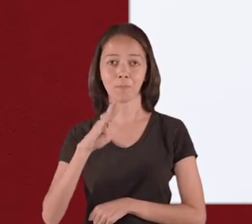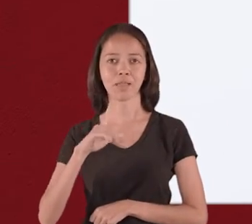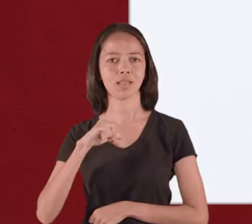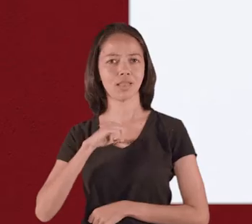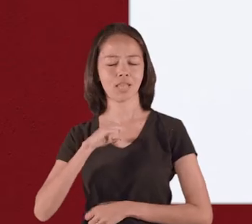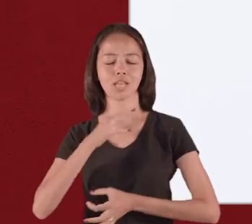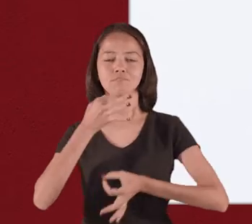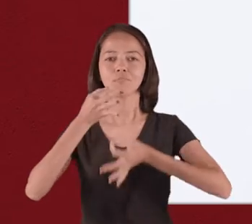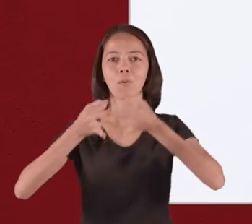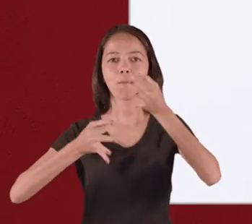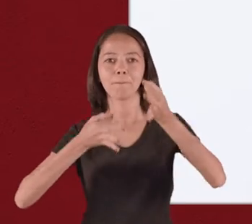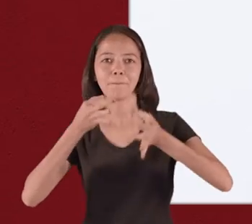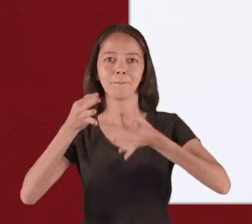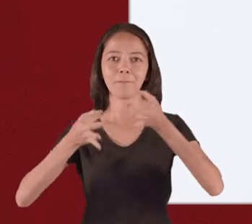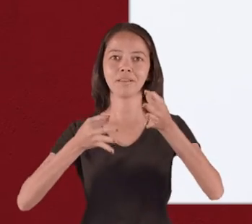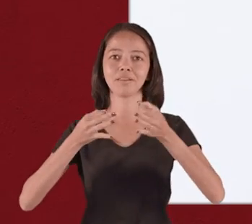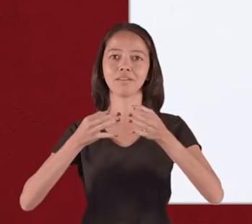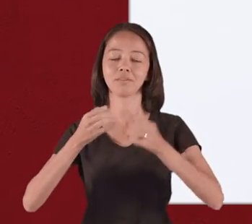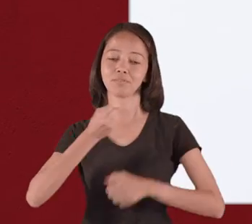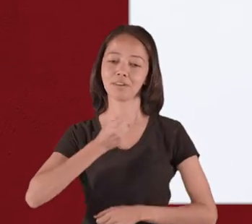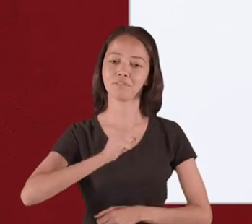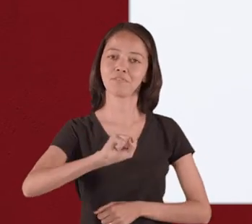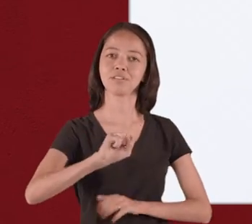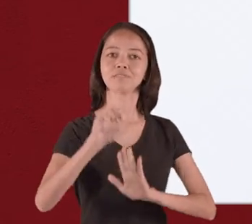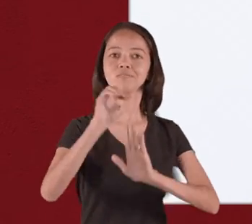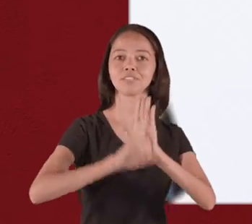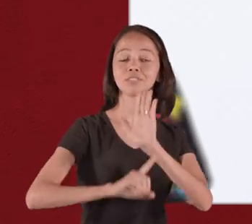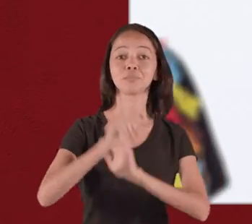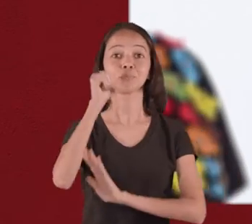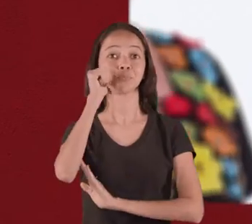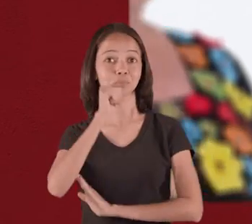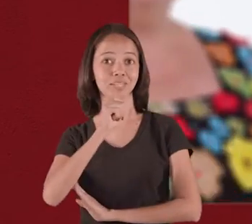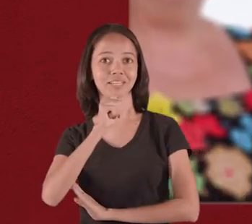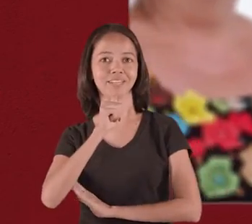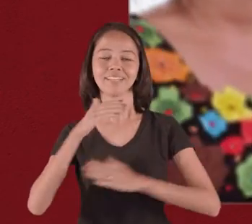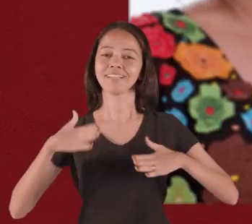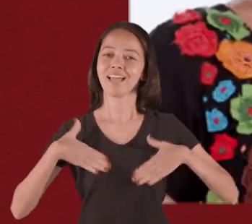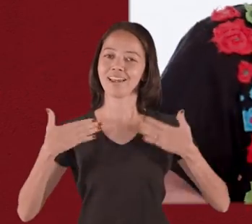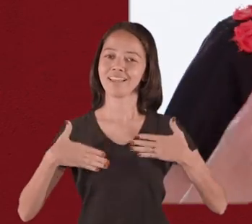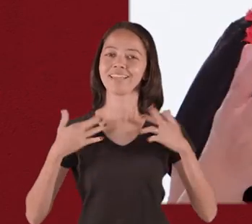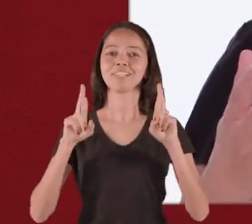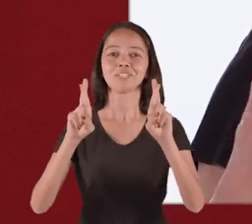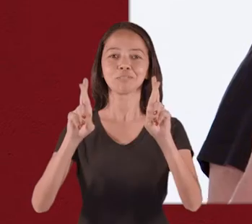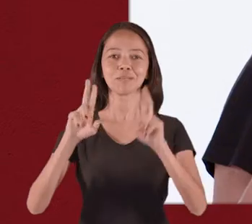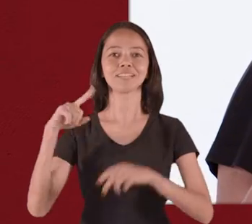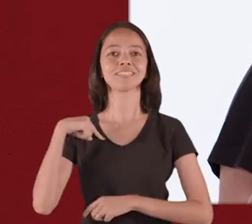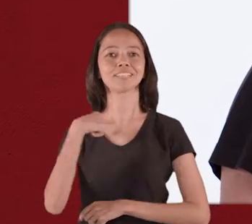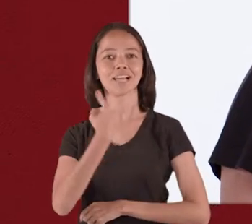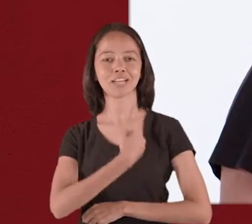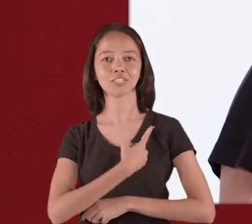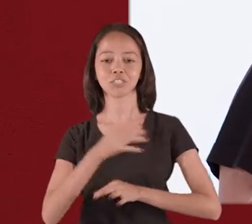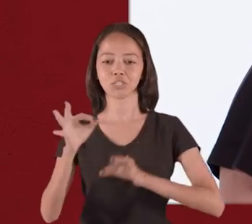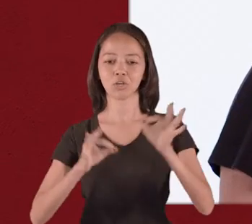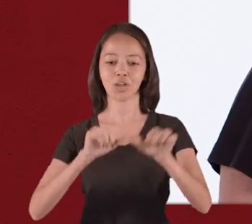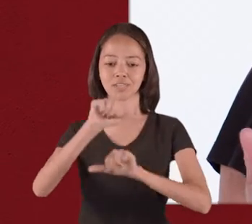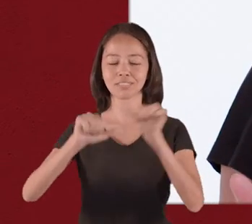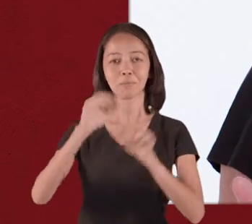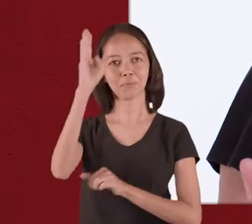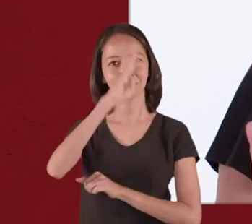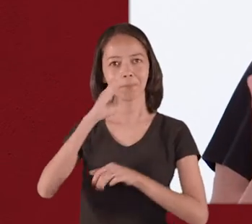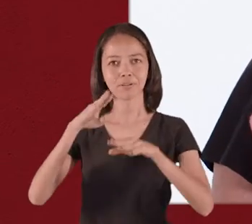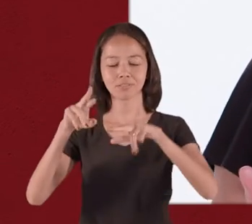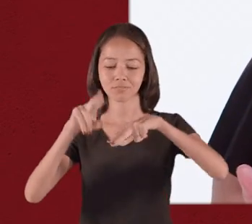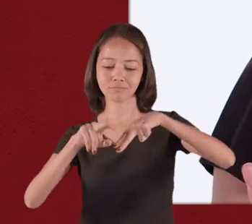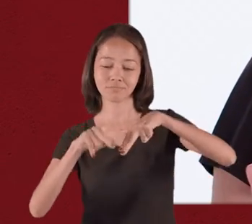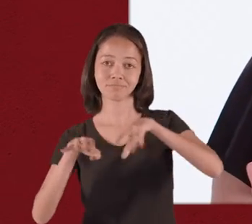PCdoB, nós temos espaço e voz na defesa dos direitos das mulheres. Com alegria e esperança, vamos reconstruir a